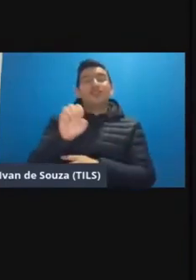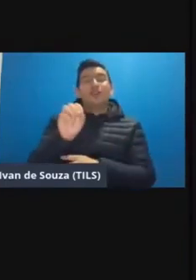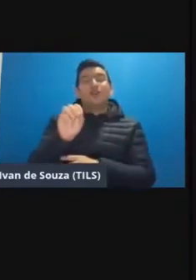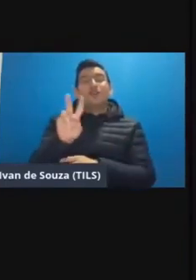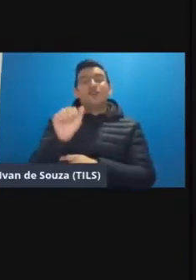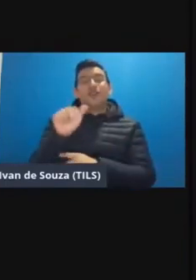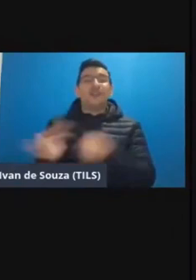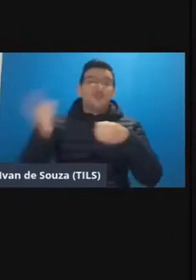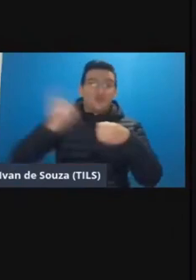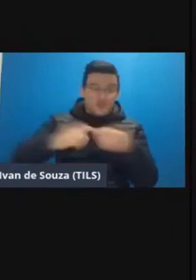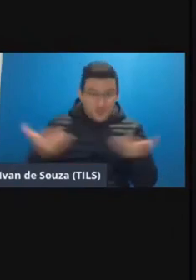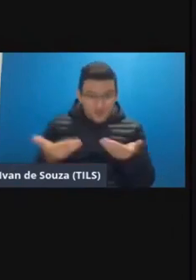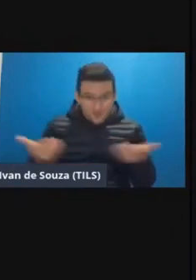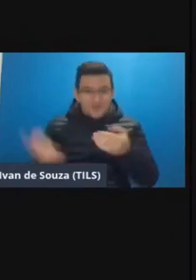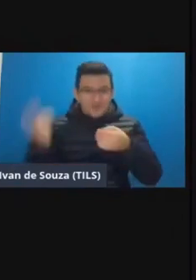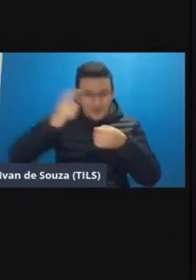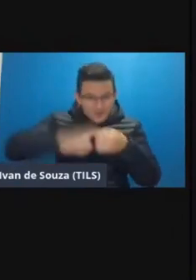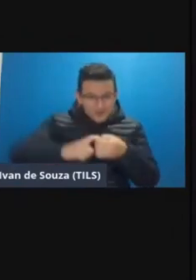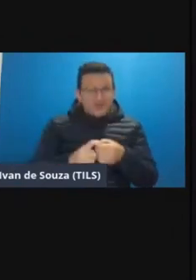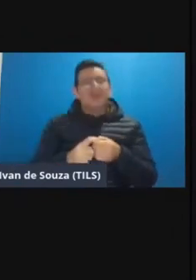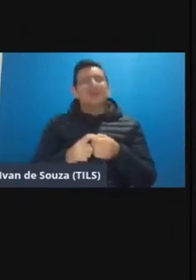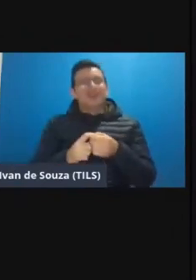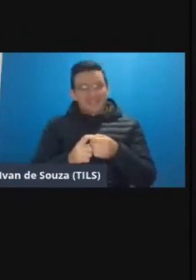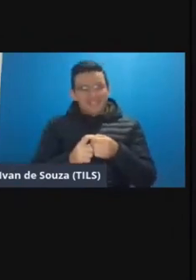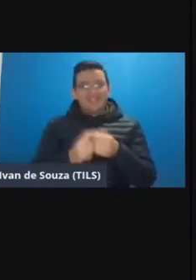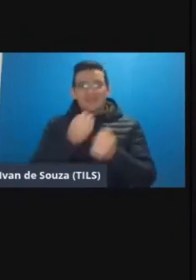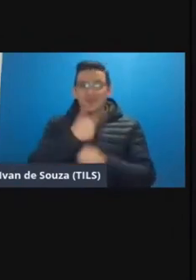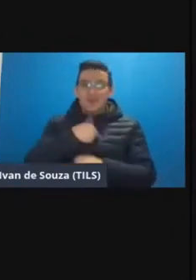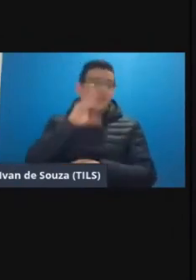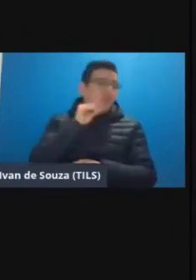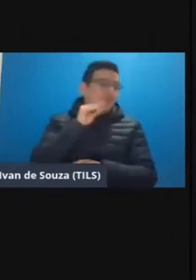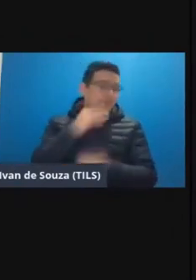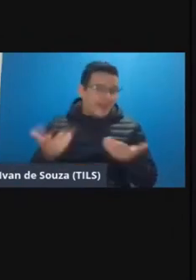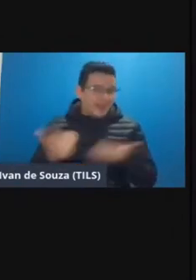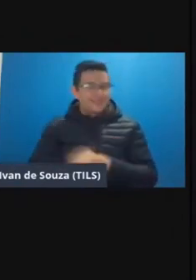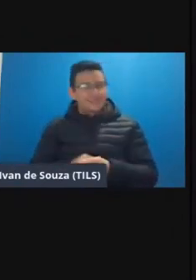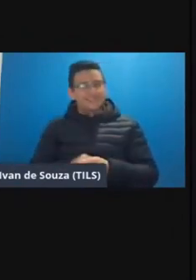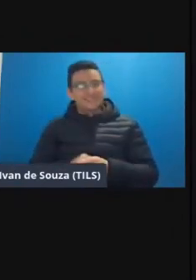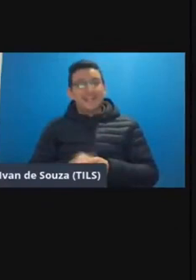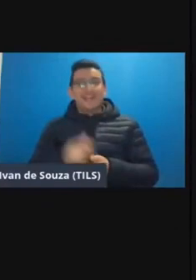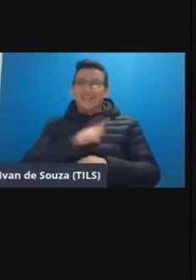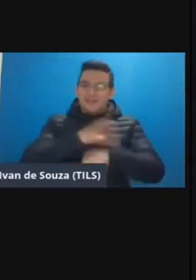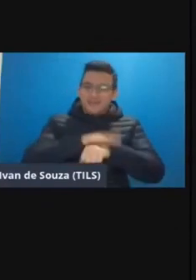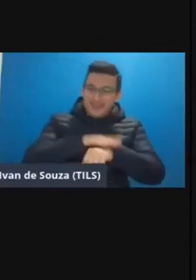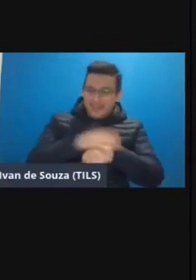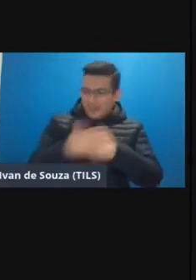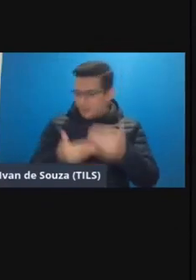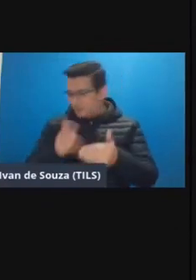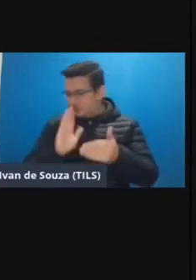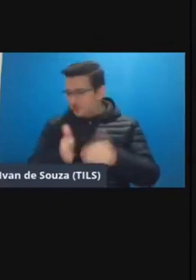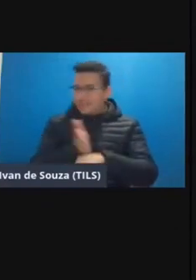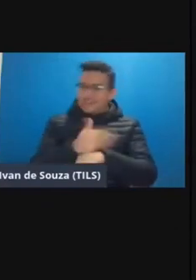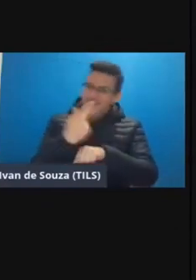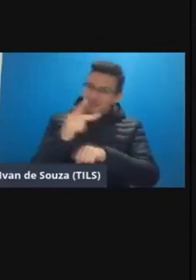voltar agora totalmente conectada tô aqui ganhando tempo já adiantei